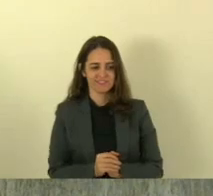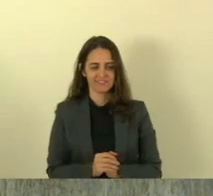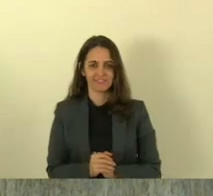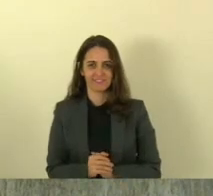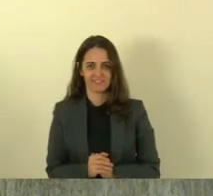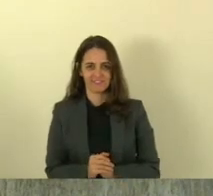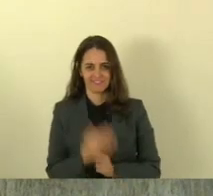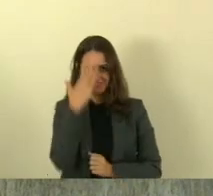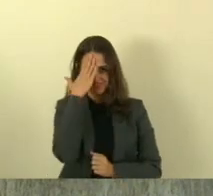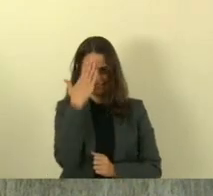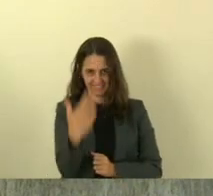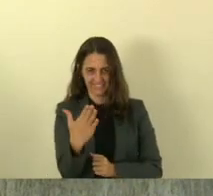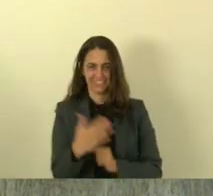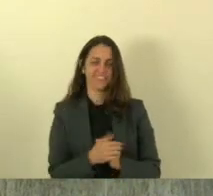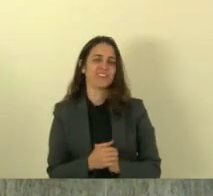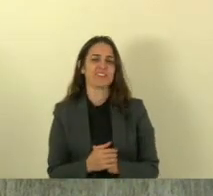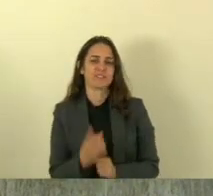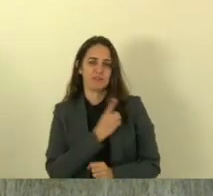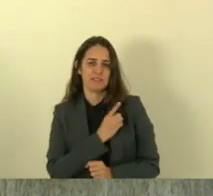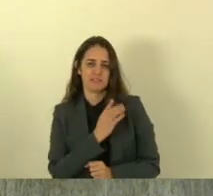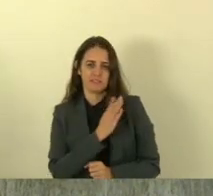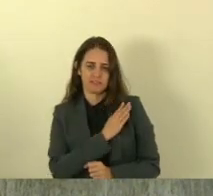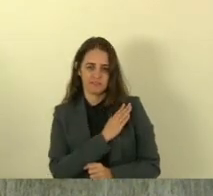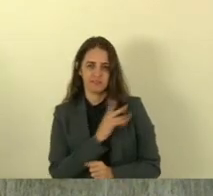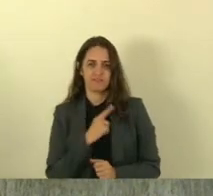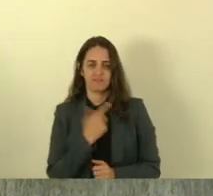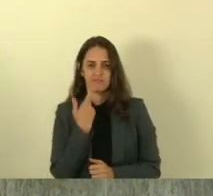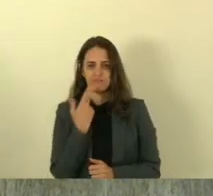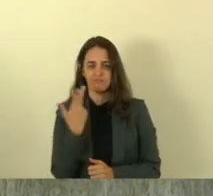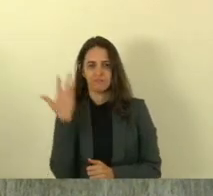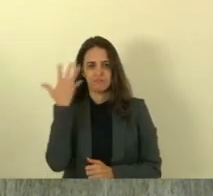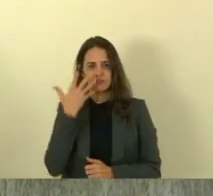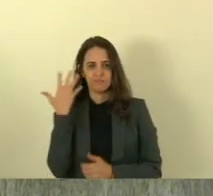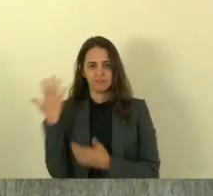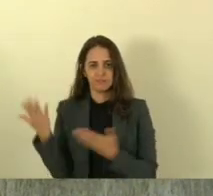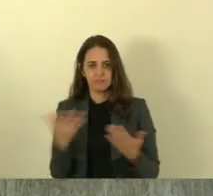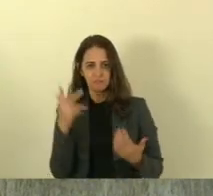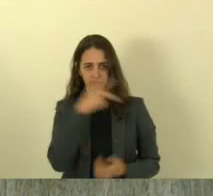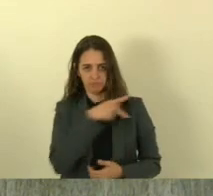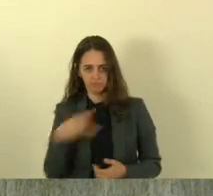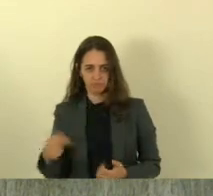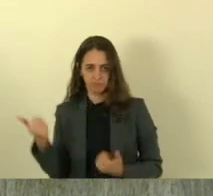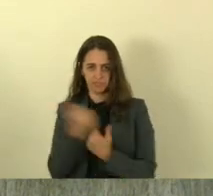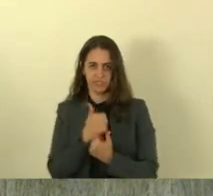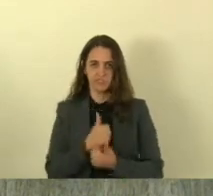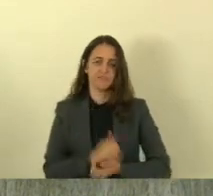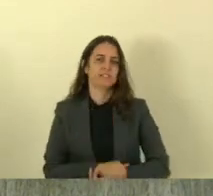obrigado deputado danilo baense pelas palavras eu passo a presidência para vossa excelência